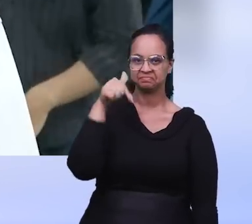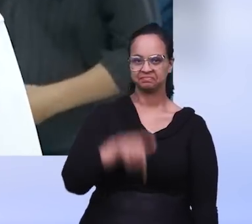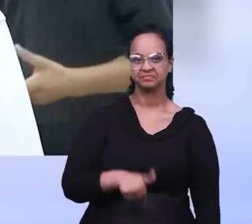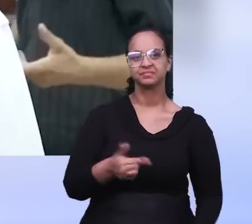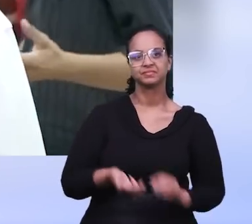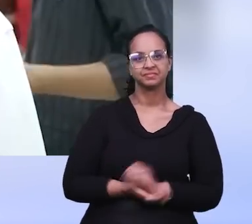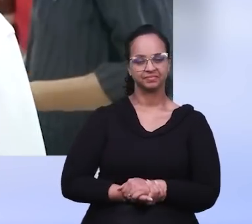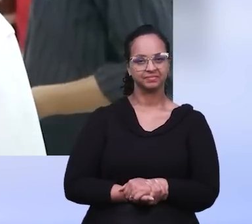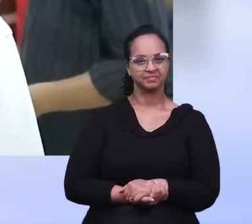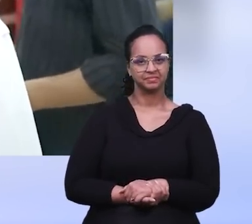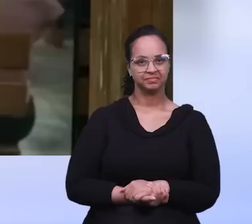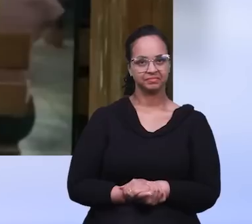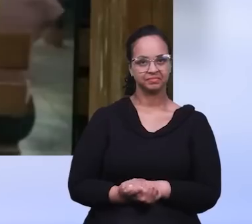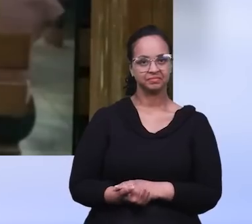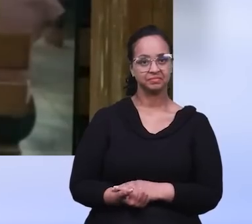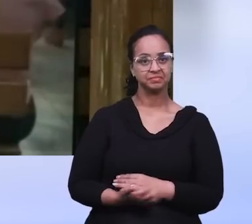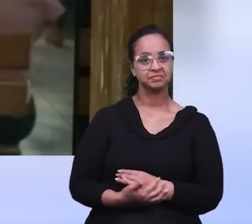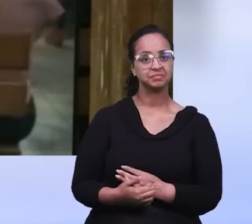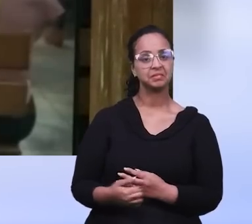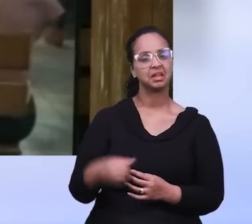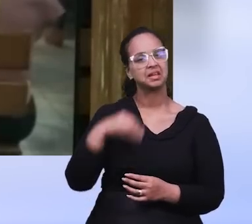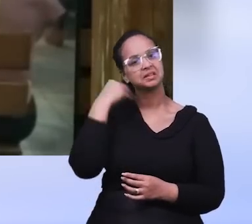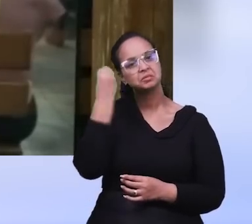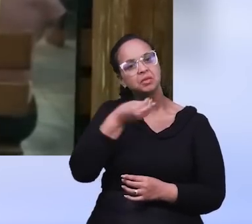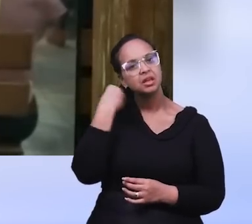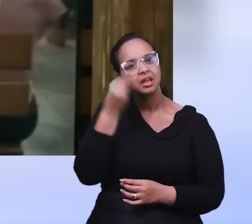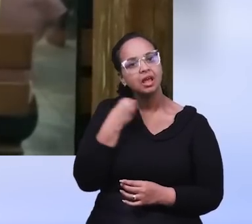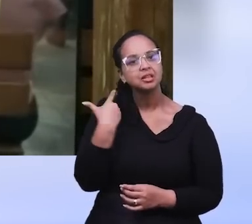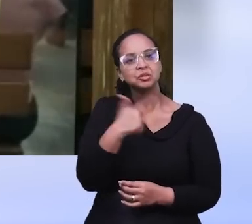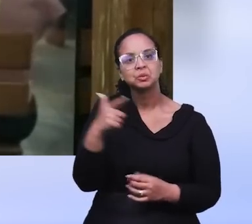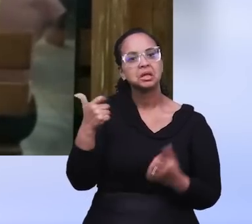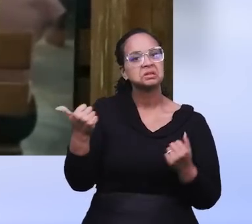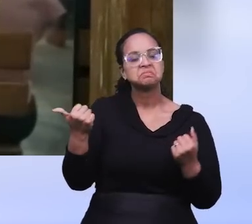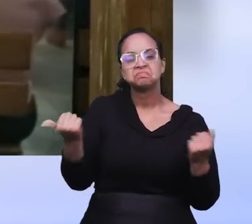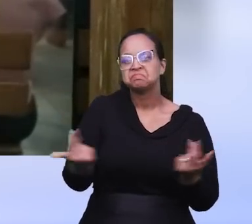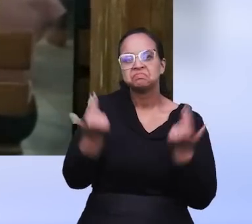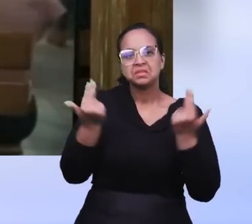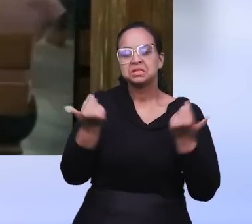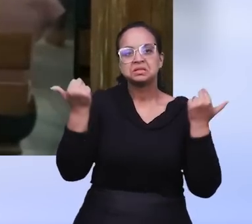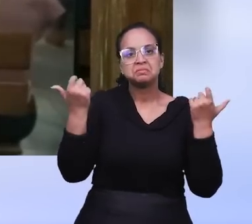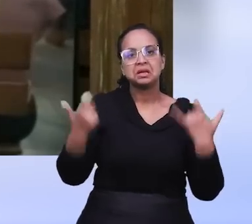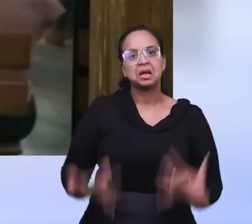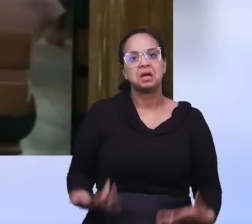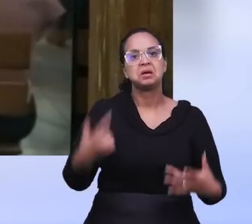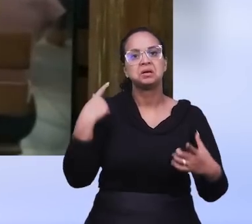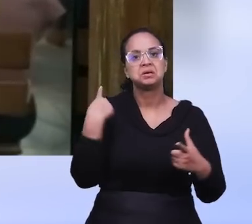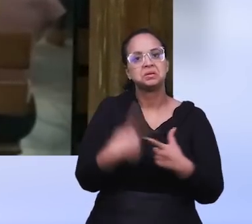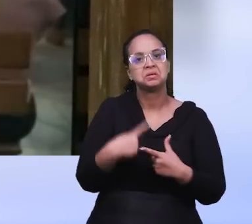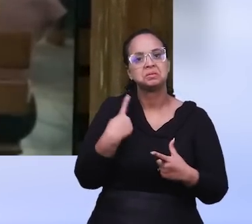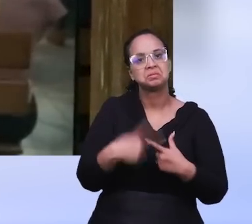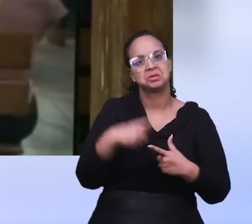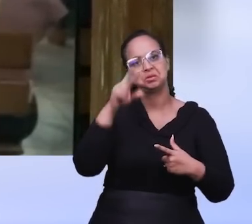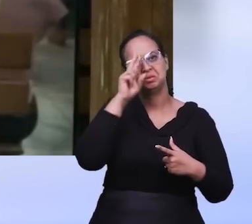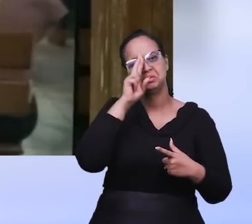com o Senhor nessa tarde. Foi uma experiência que não tem como justificar, porque o Senhor